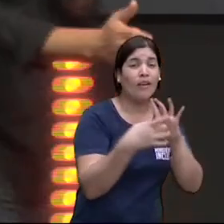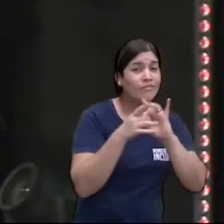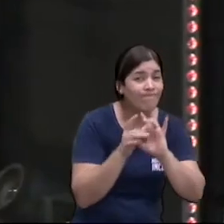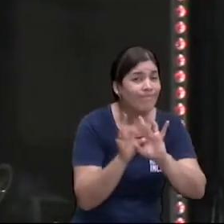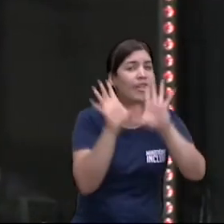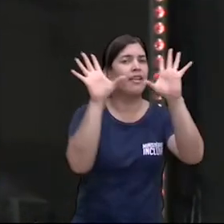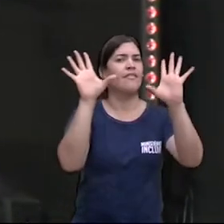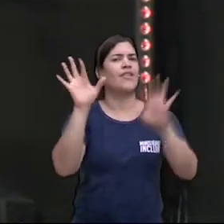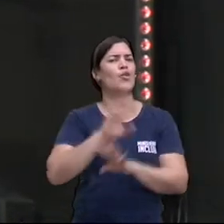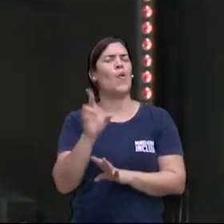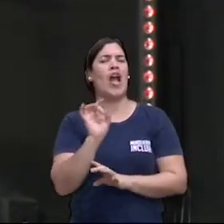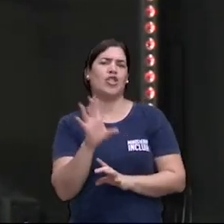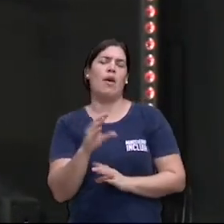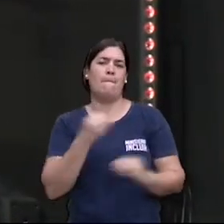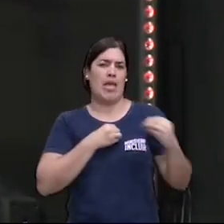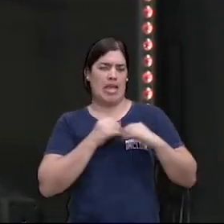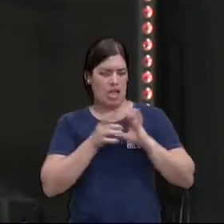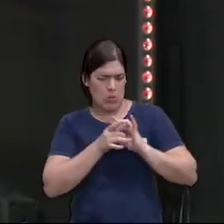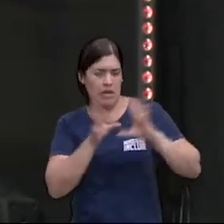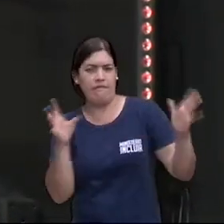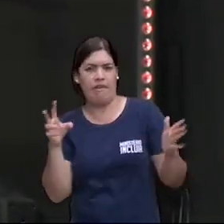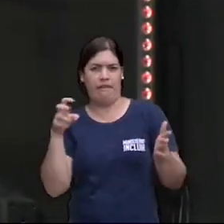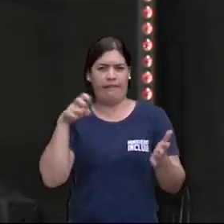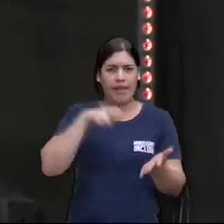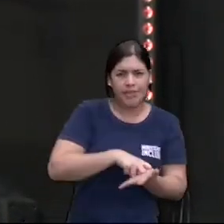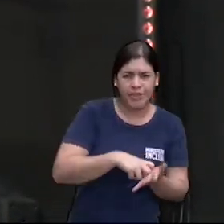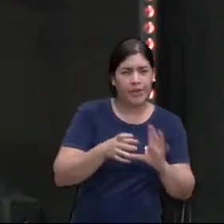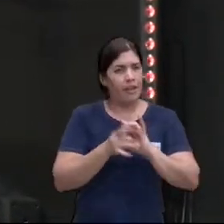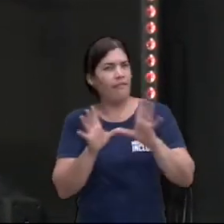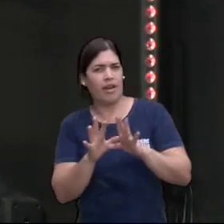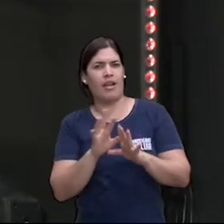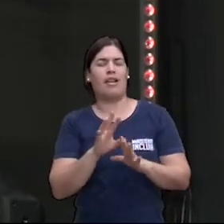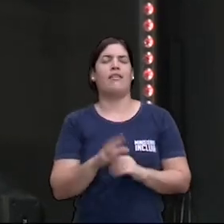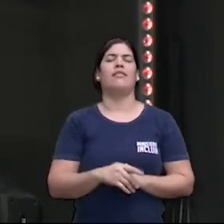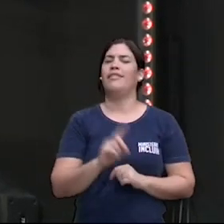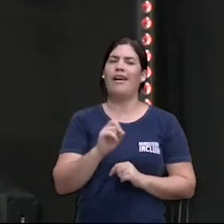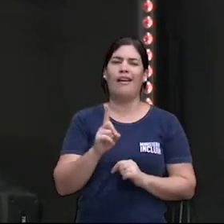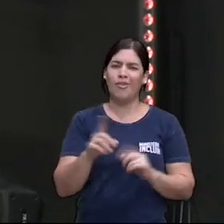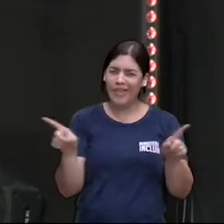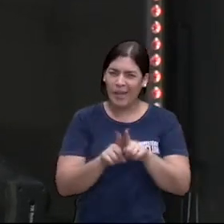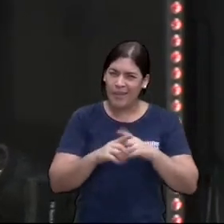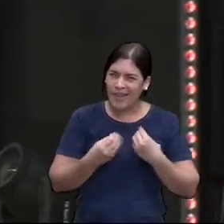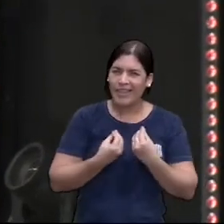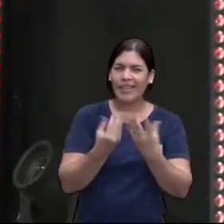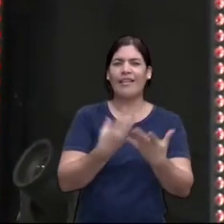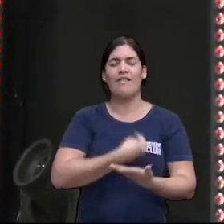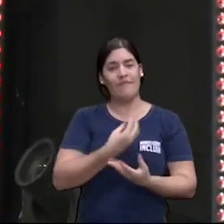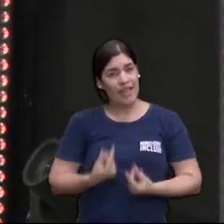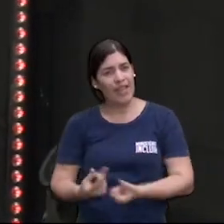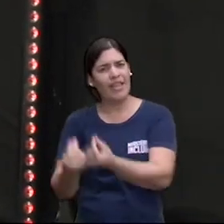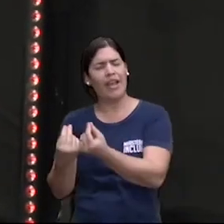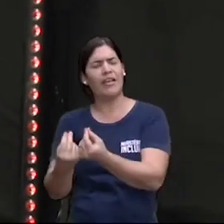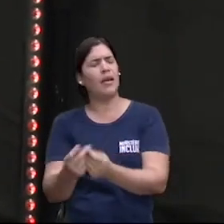as consequências do pecado nos libertar do pecado para que a gente tenha a vida eterna pastor como que é